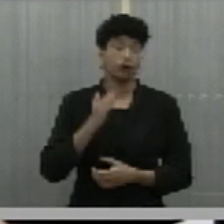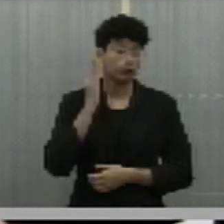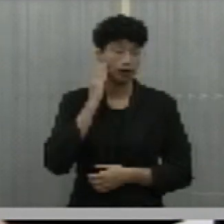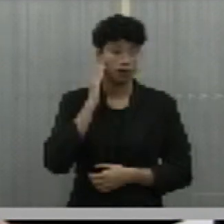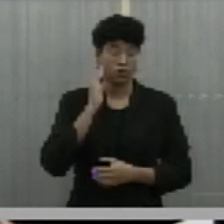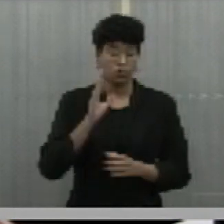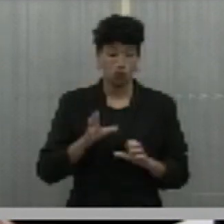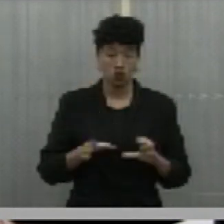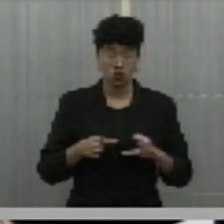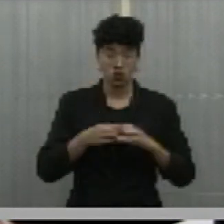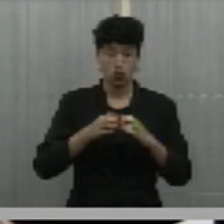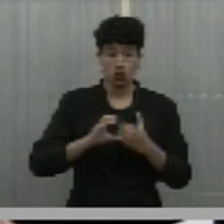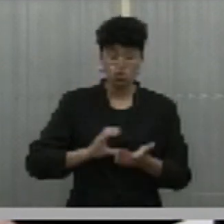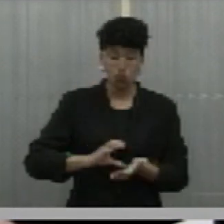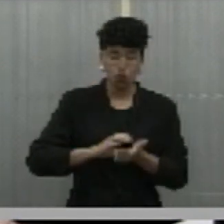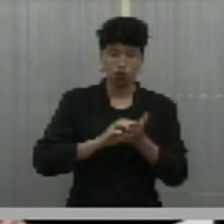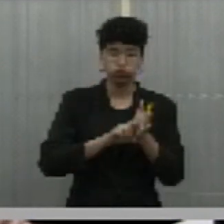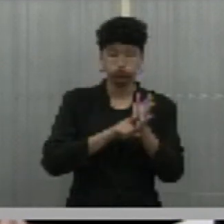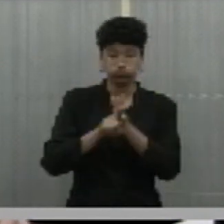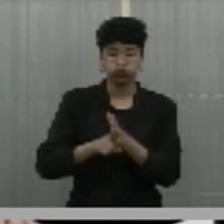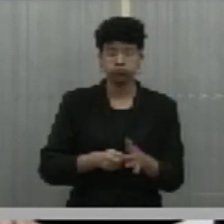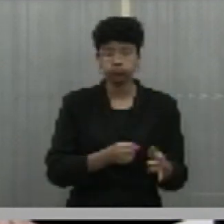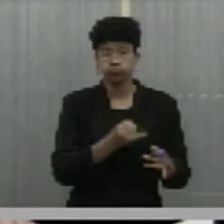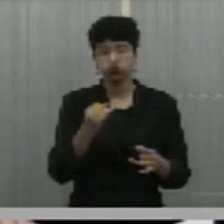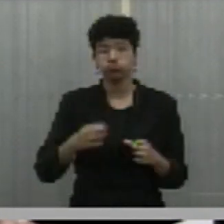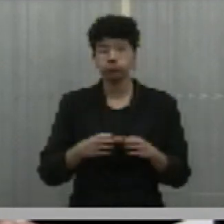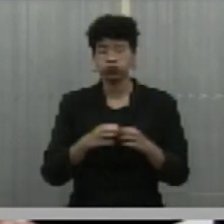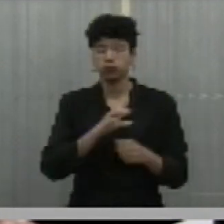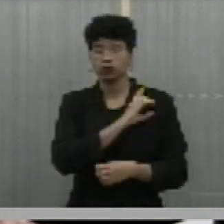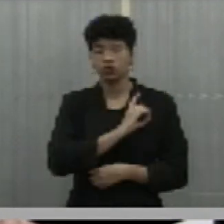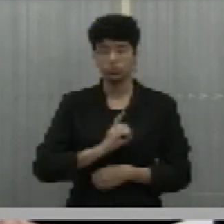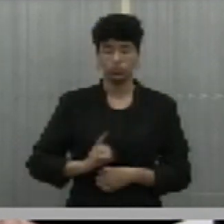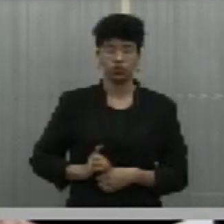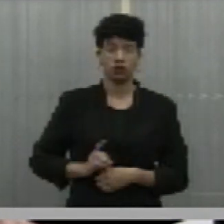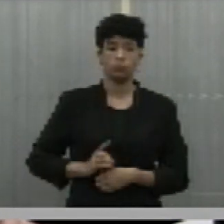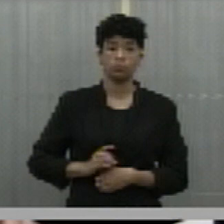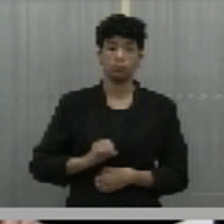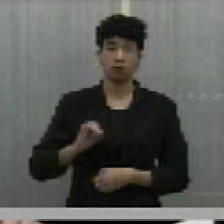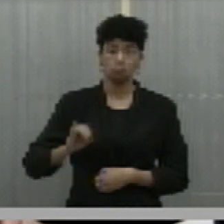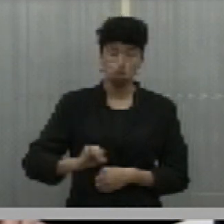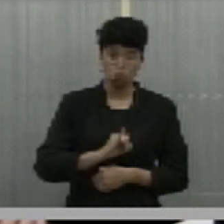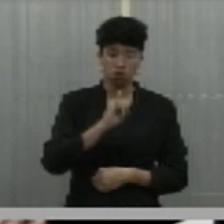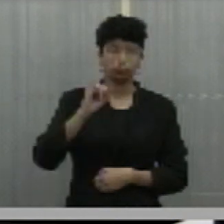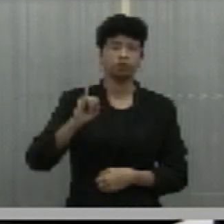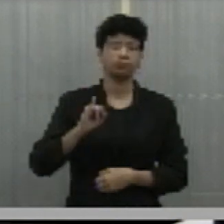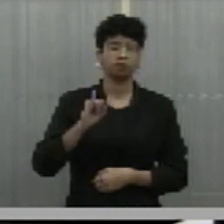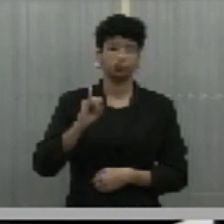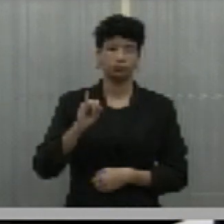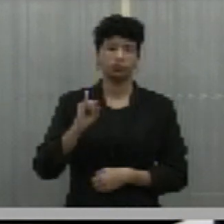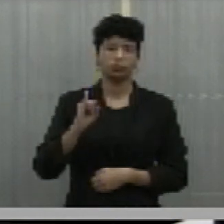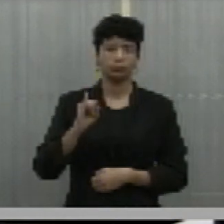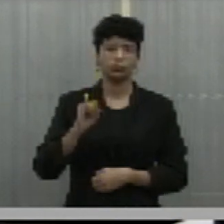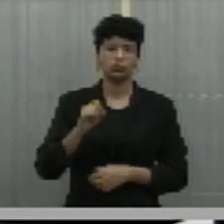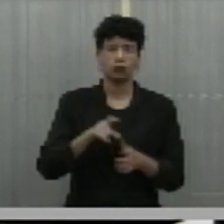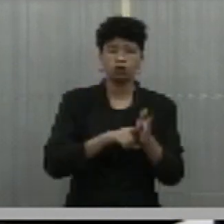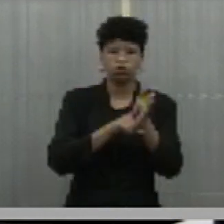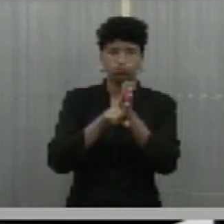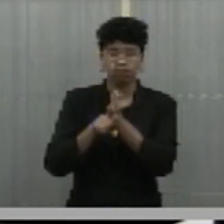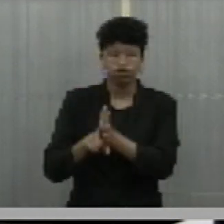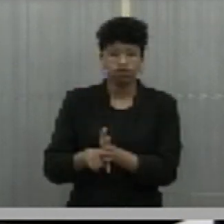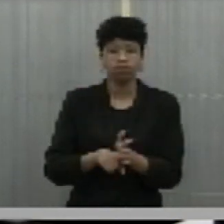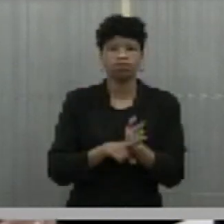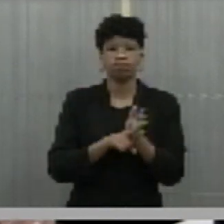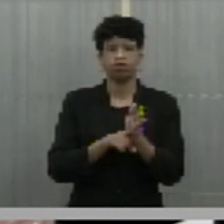Comissão Parlamentar de Inquérito é um importante instrumento de fiscalização